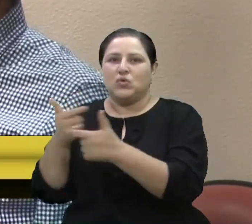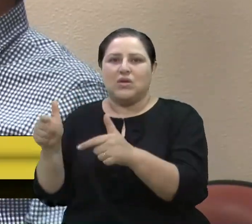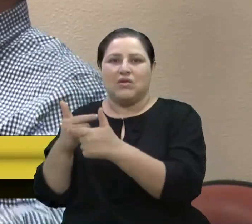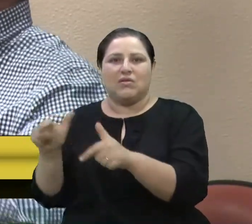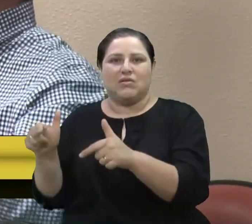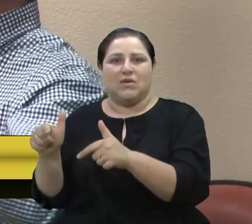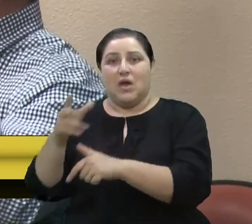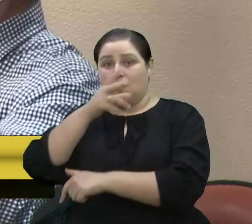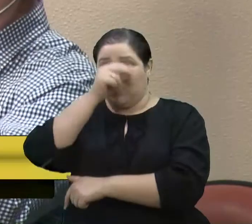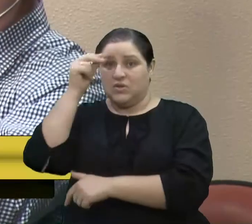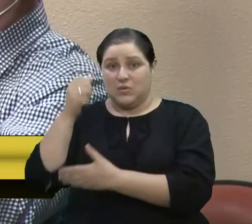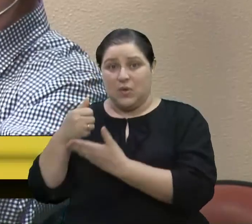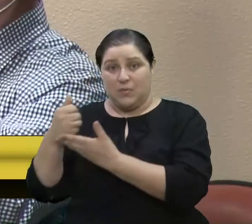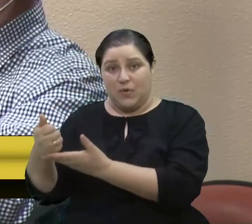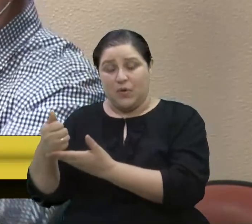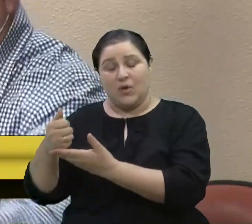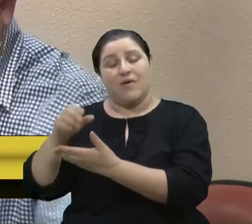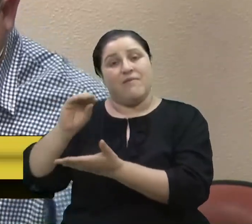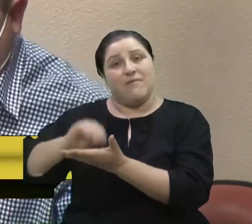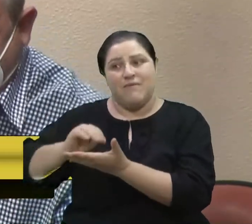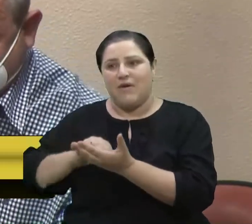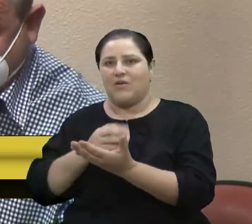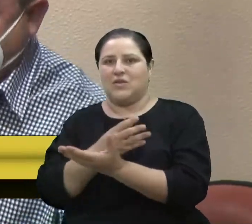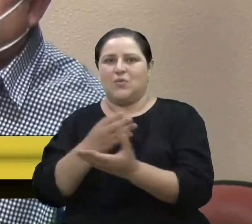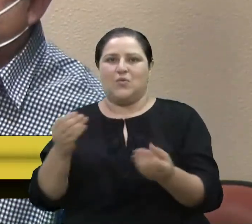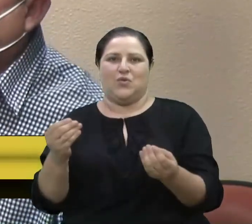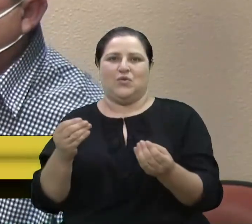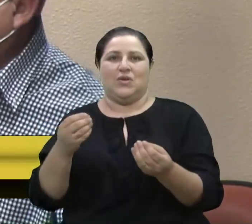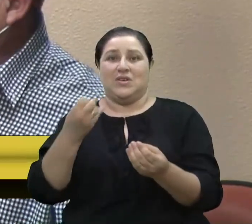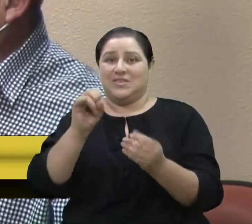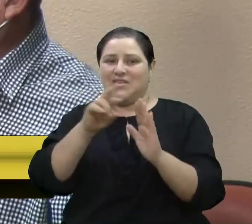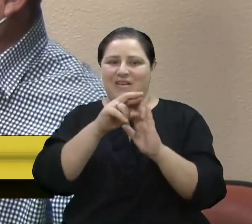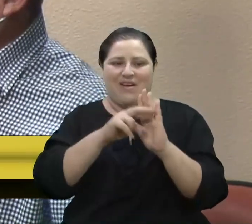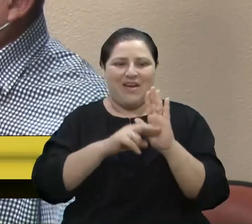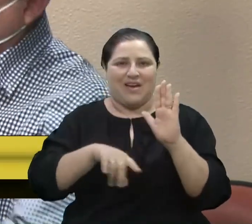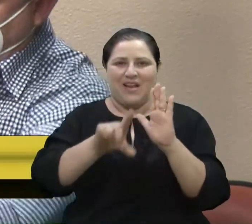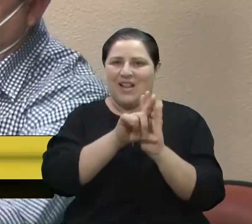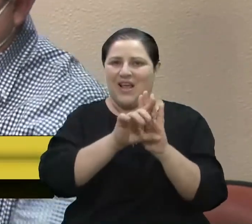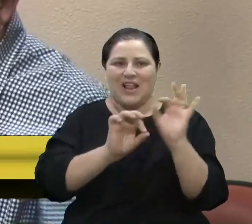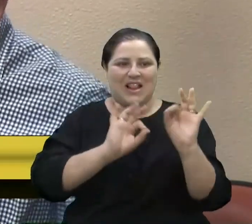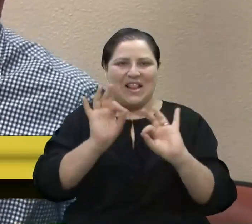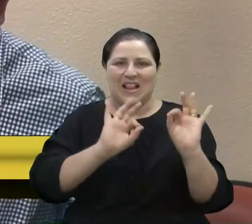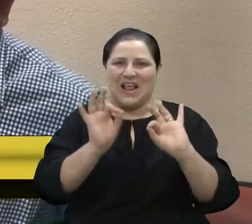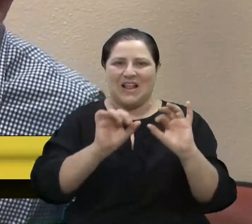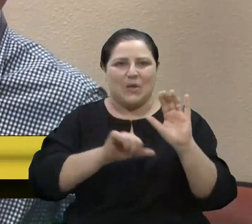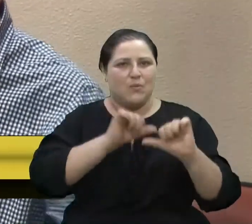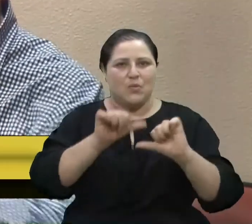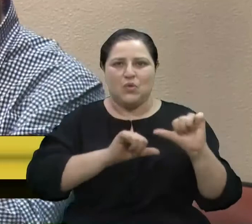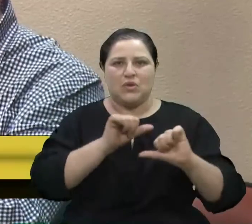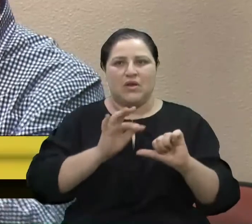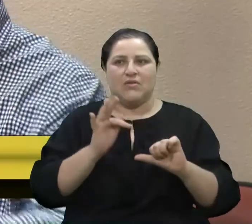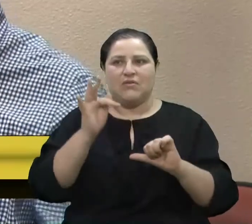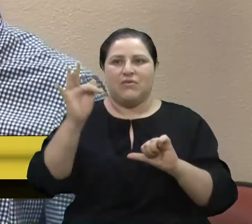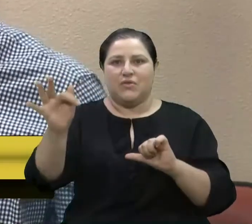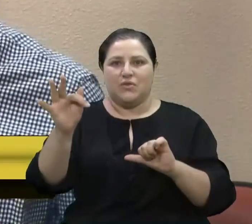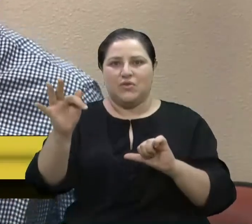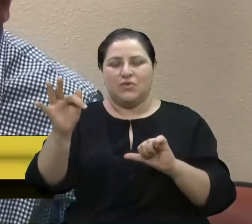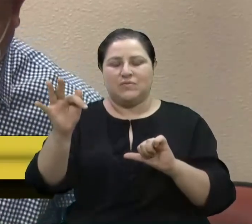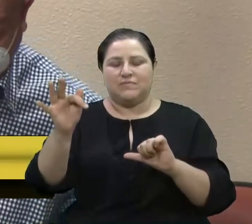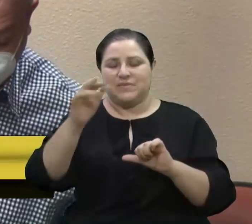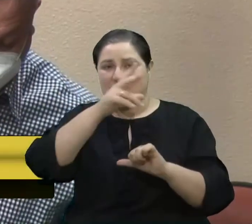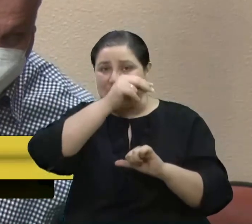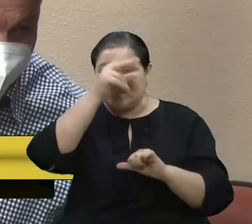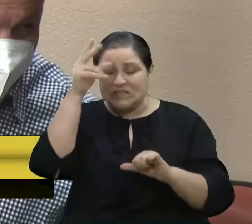a sua condução, mas tem que ir muito além. Se não mudar as regras das leis, logo, logo, a gente vai ver e a cidade vai pagar junto.